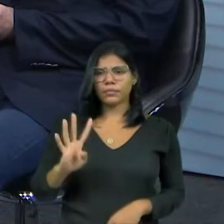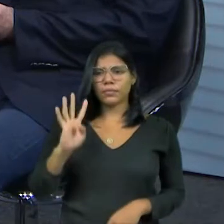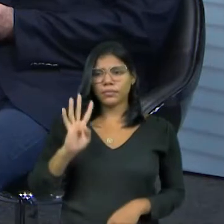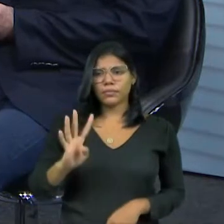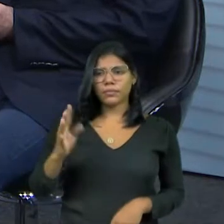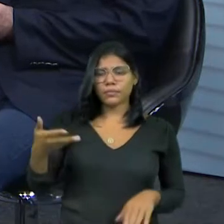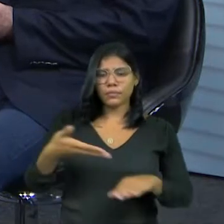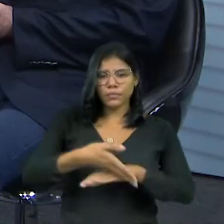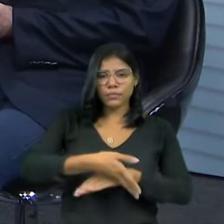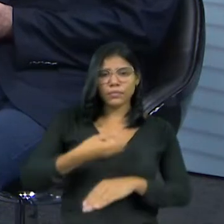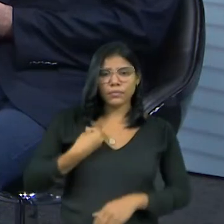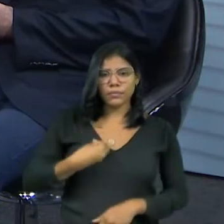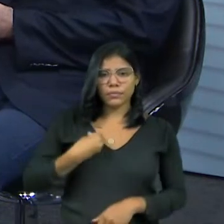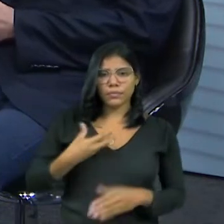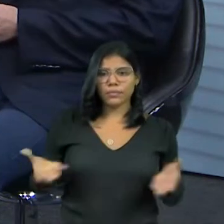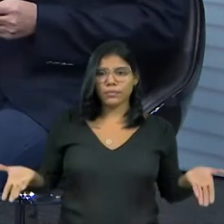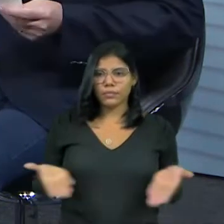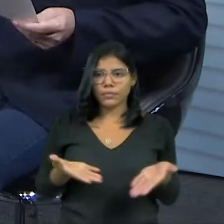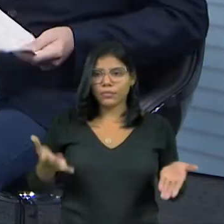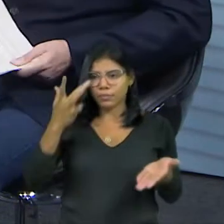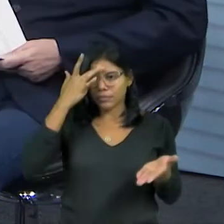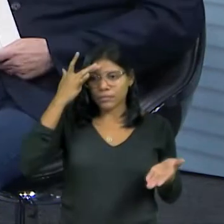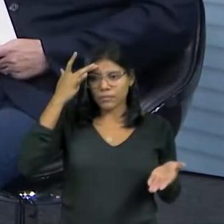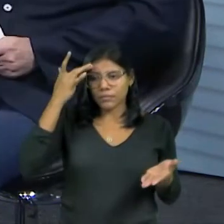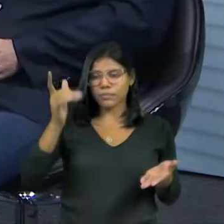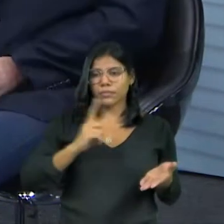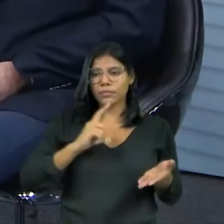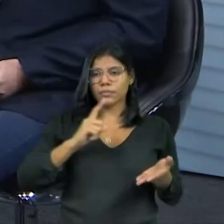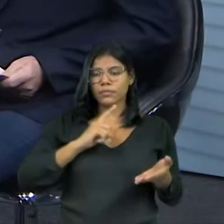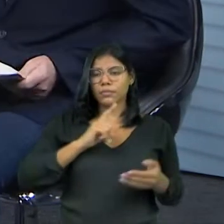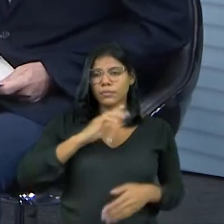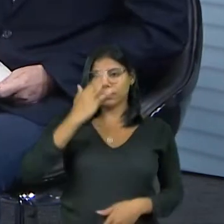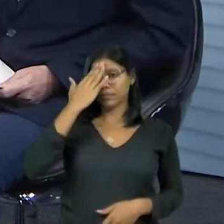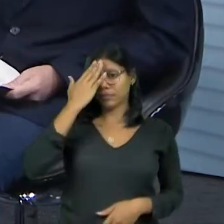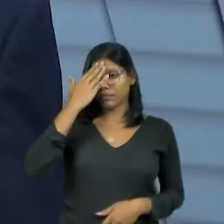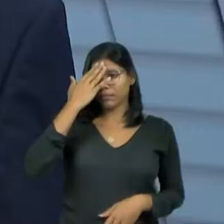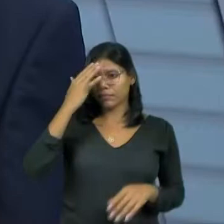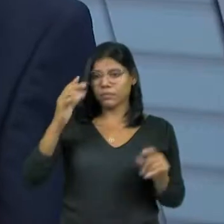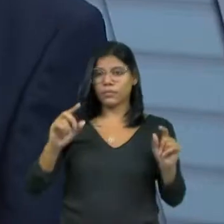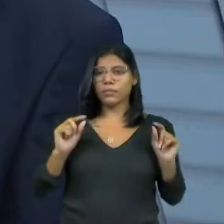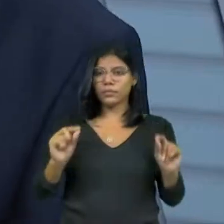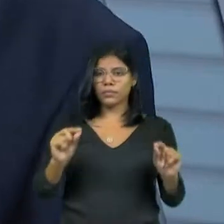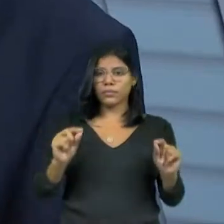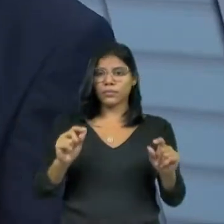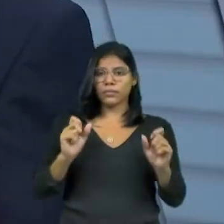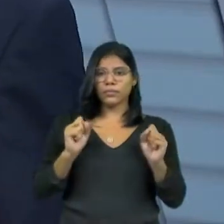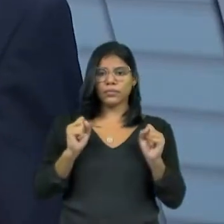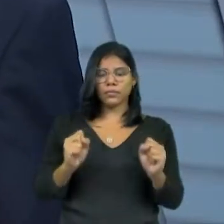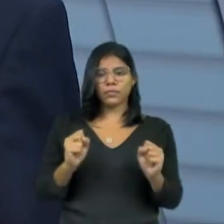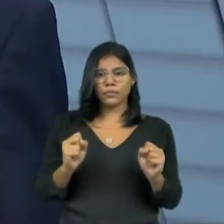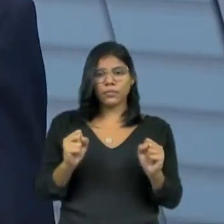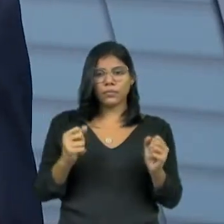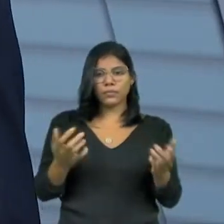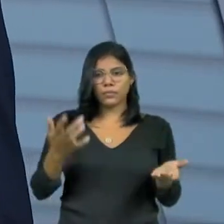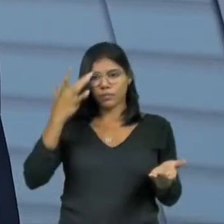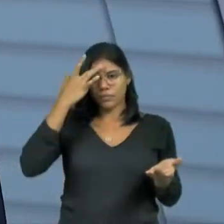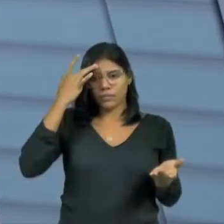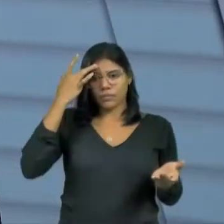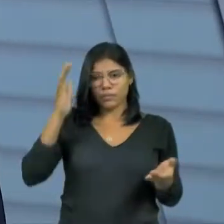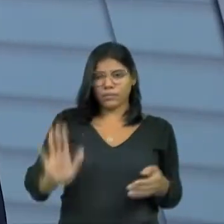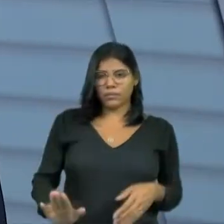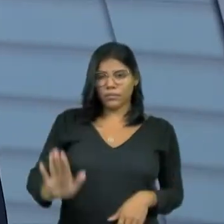presença aqui, para que as pessoas possam entender o que é que pode e o que não pode. E o candidato que foi